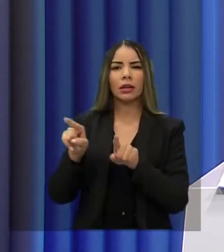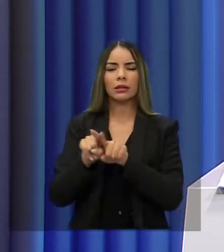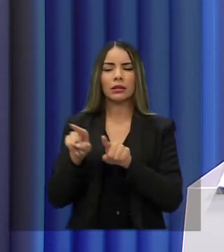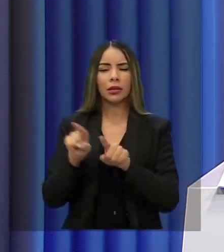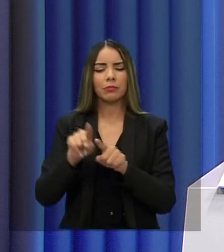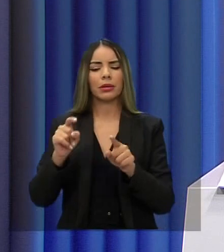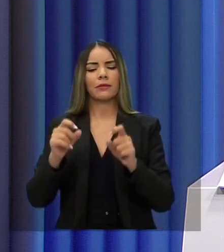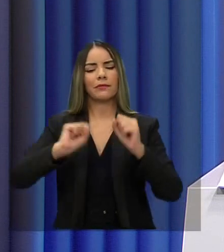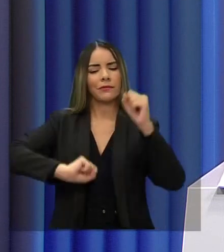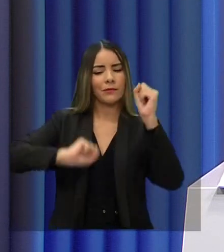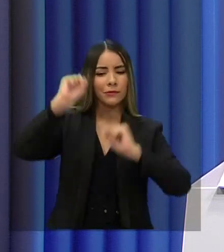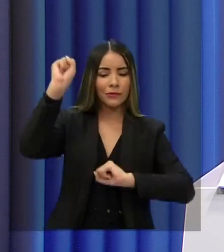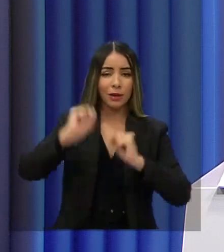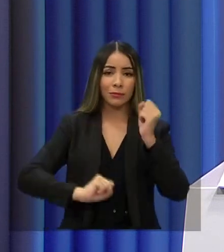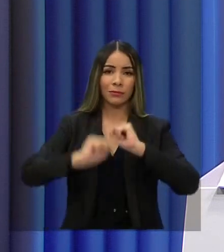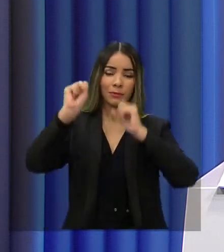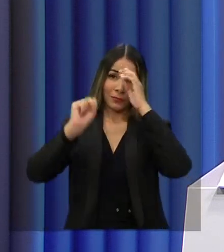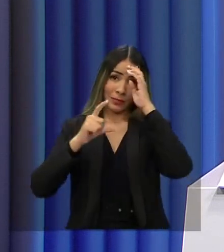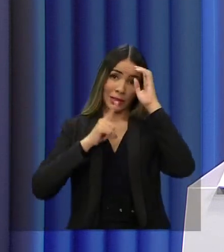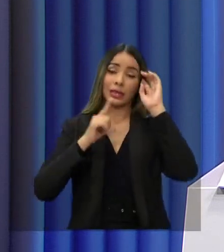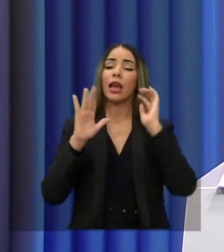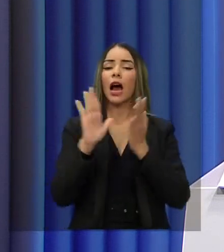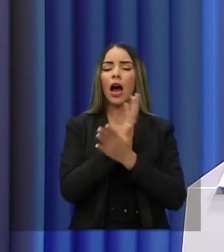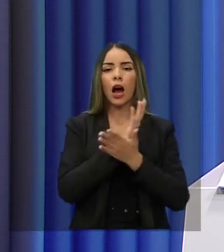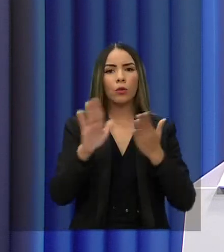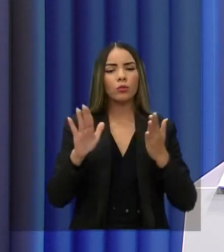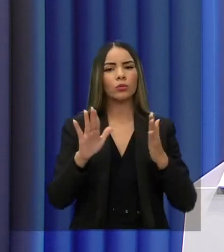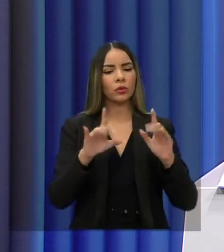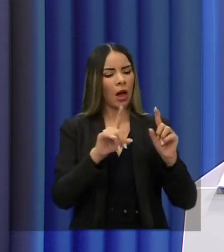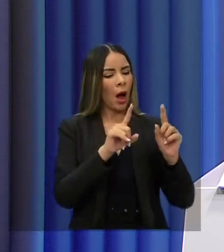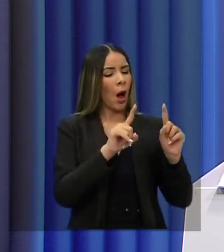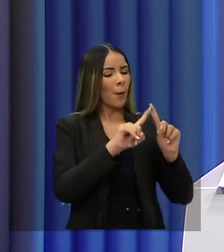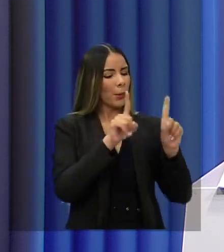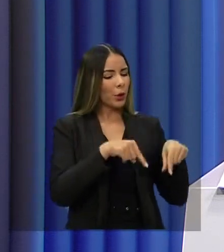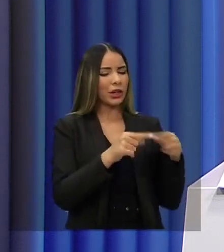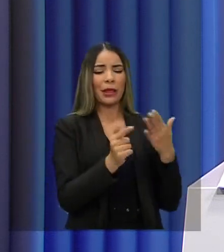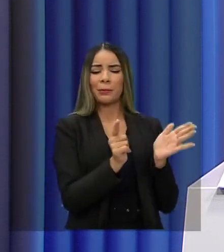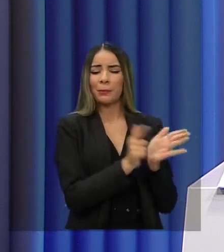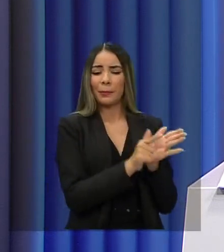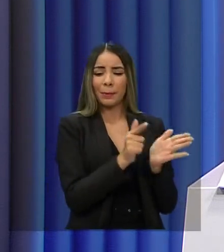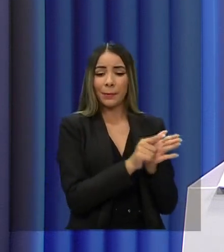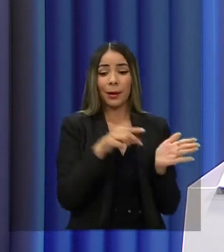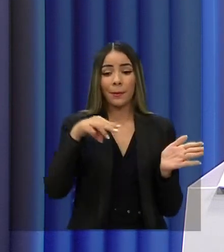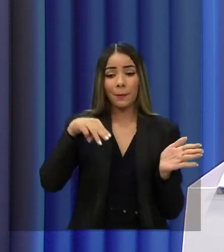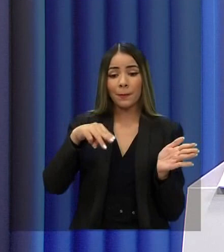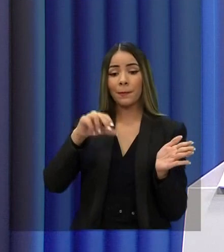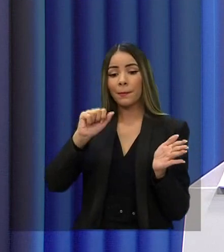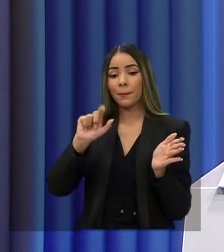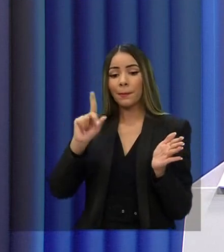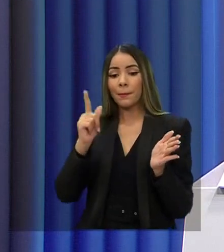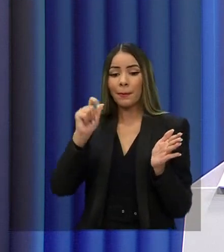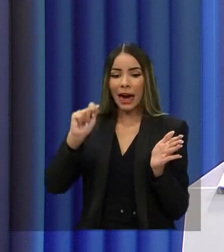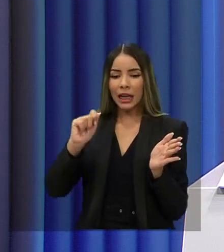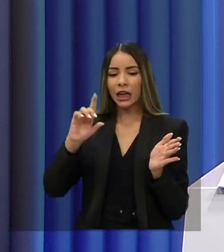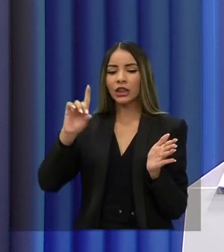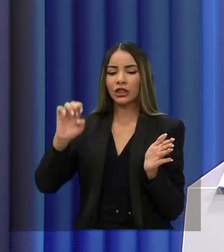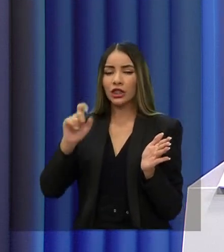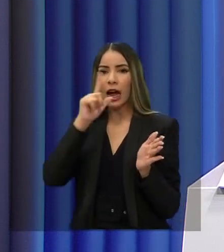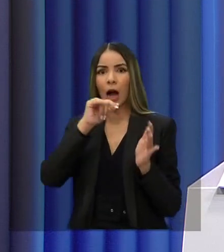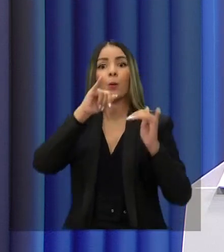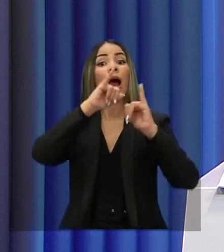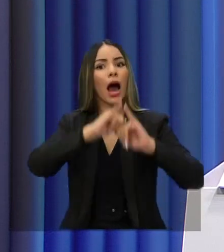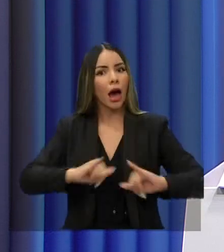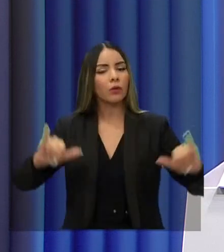fábricas. E tem alguns projetos que a gente precisa tirar do papel. o Malha d'Água foi anunciado e eu quero priorizar duas